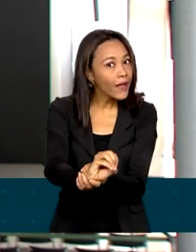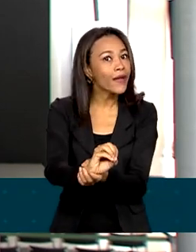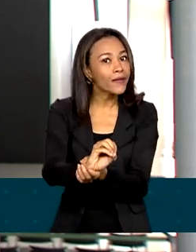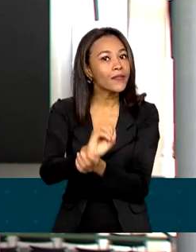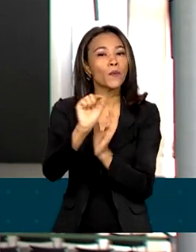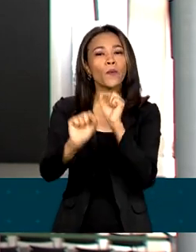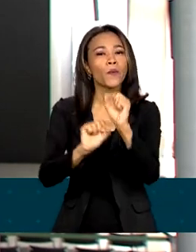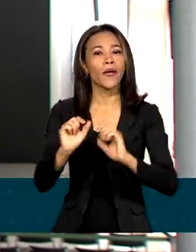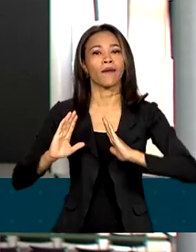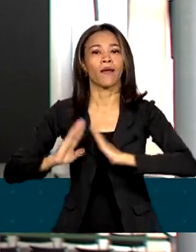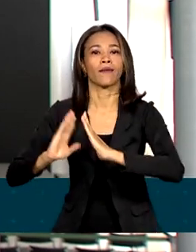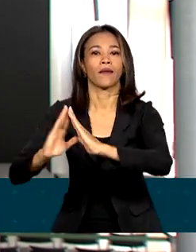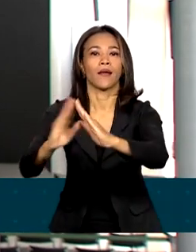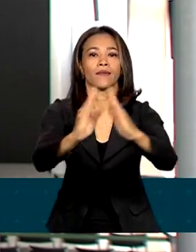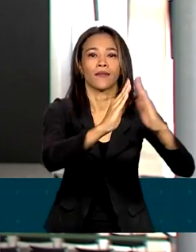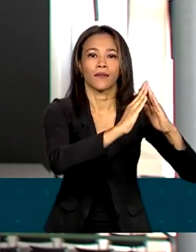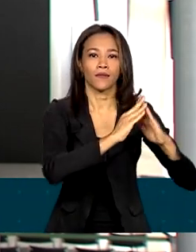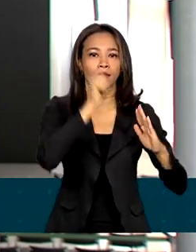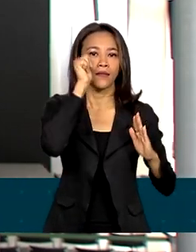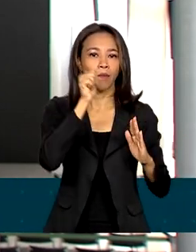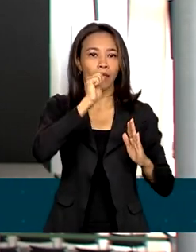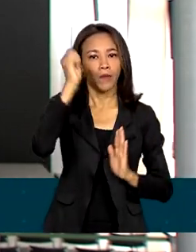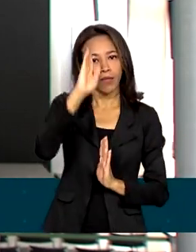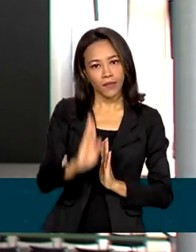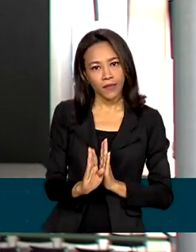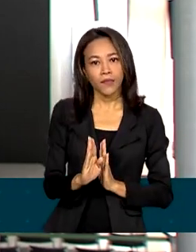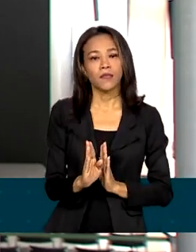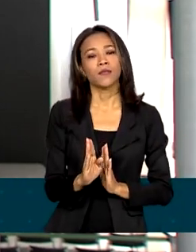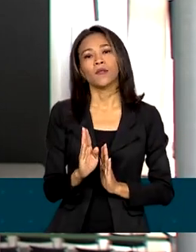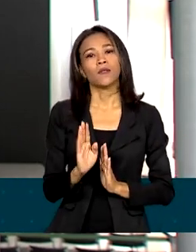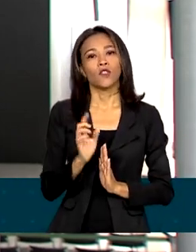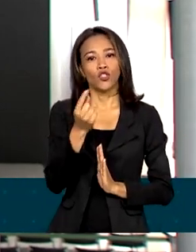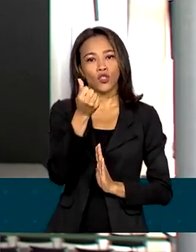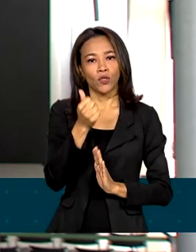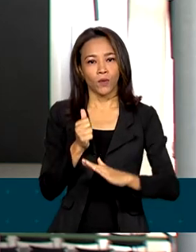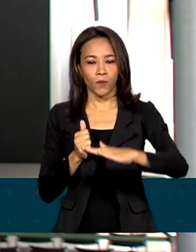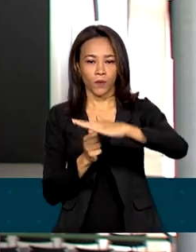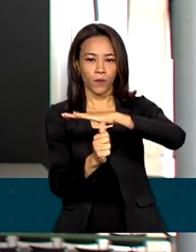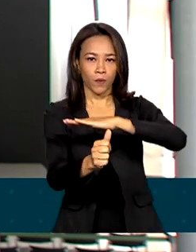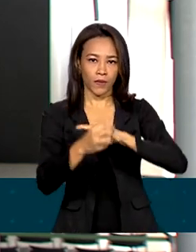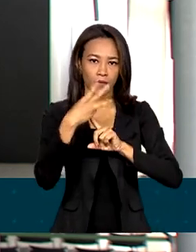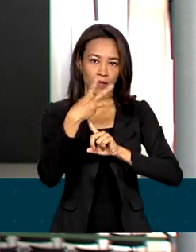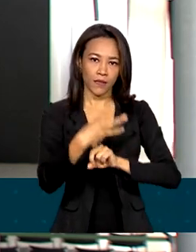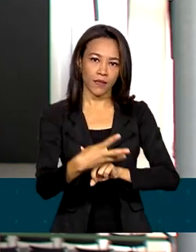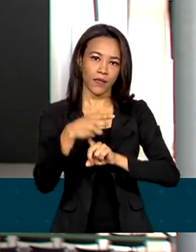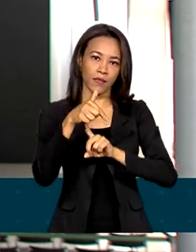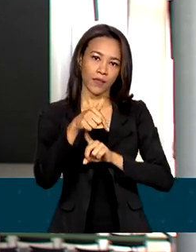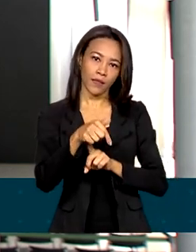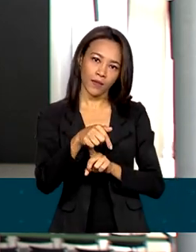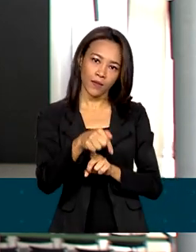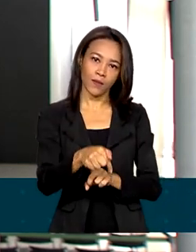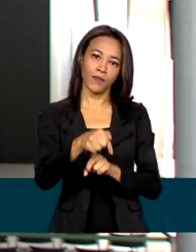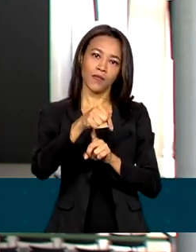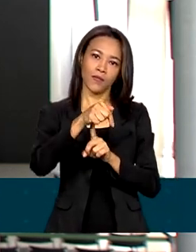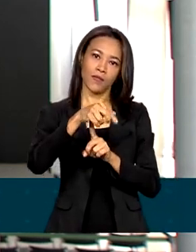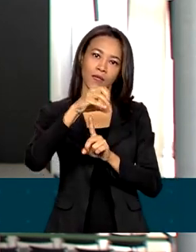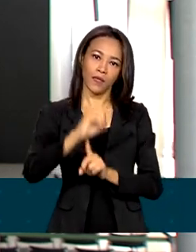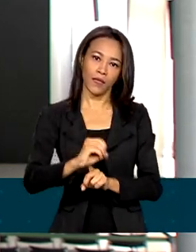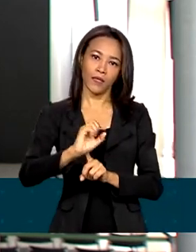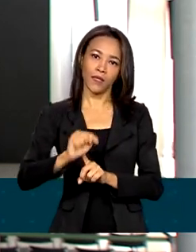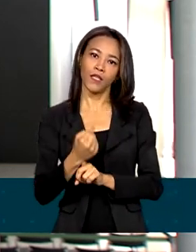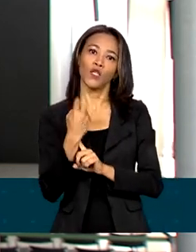Casa da Mulher Brasileira, um investimento que vai custar aí 372 milhões de reais.